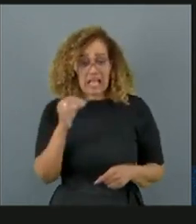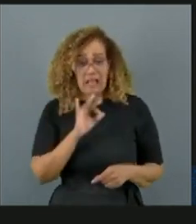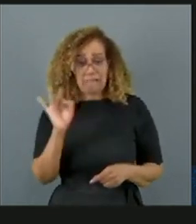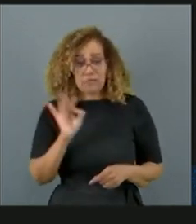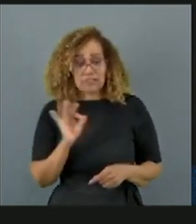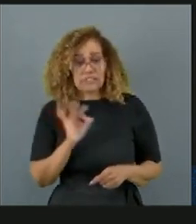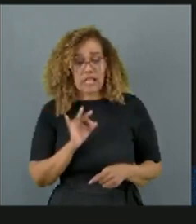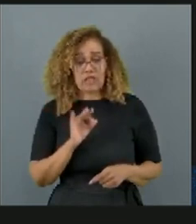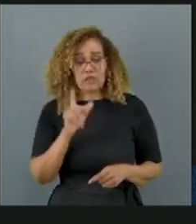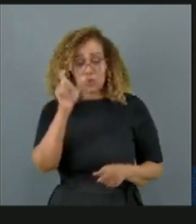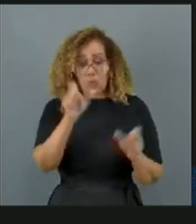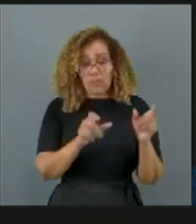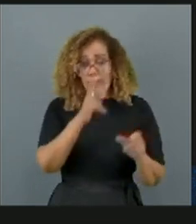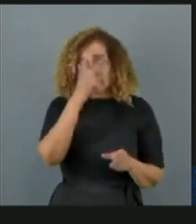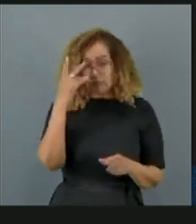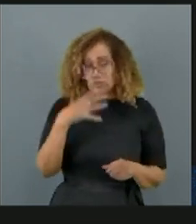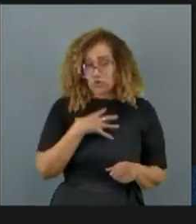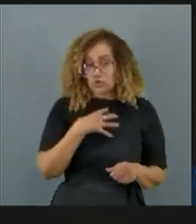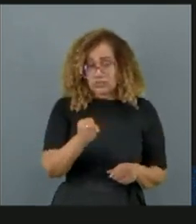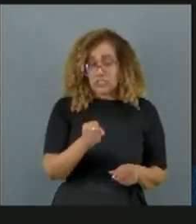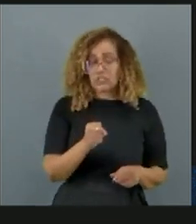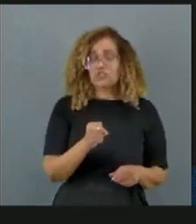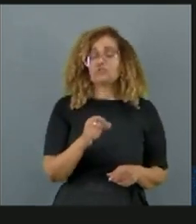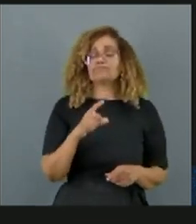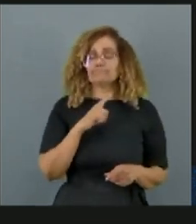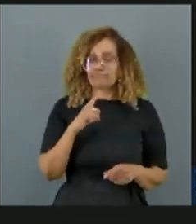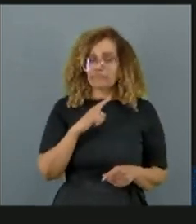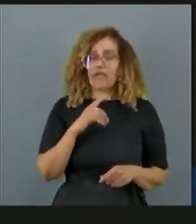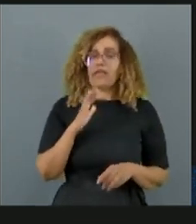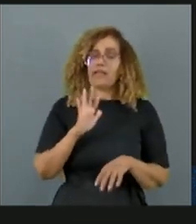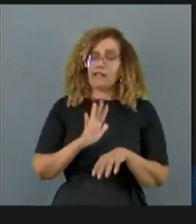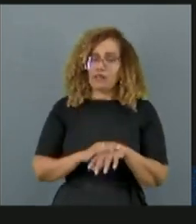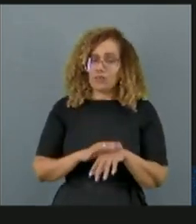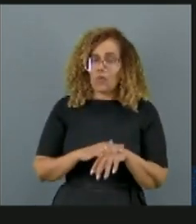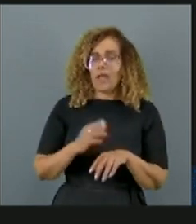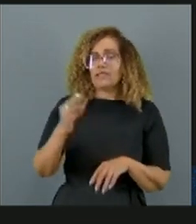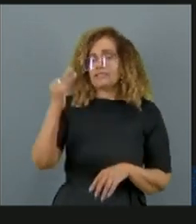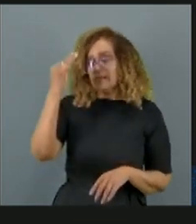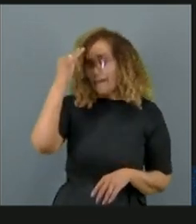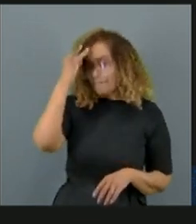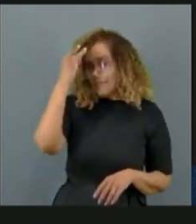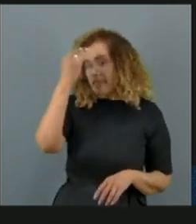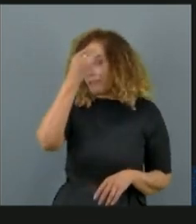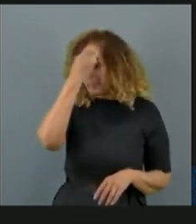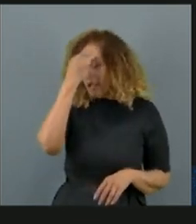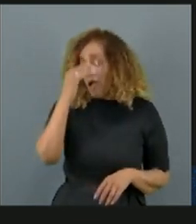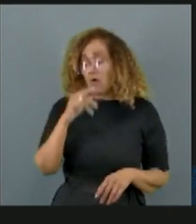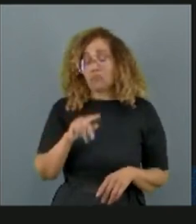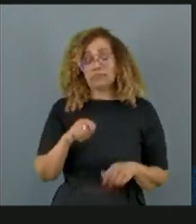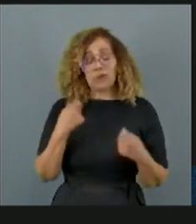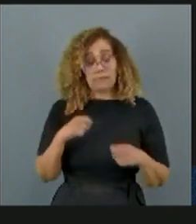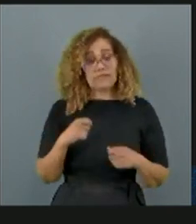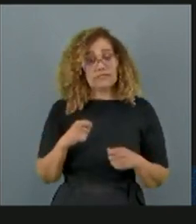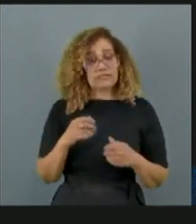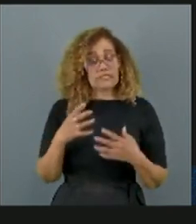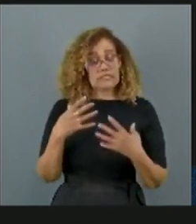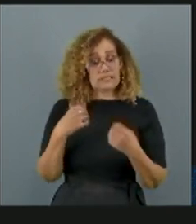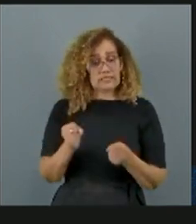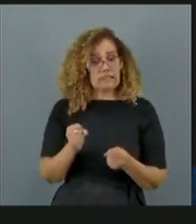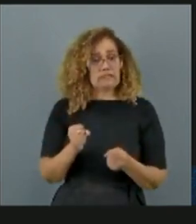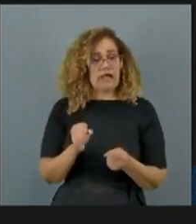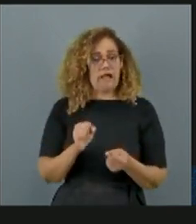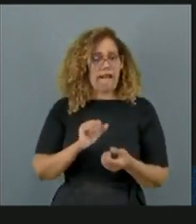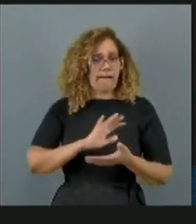que suicidam é porque tem doença mental. Negar isso é puro preconceito. é